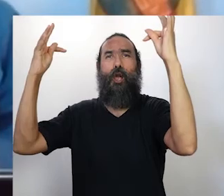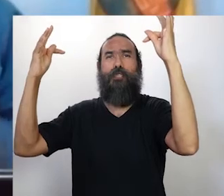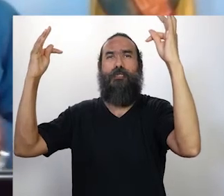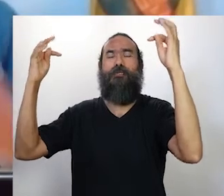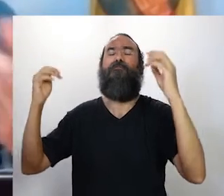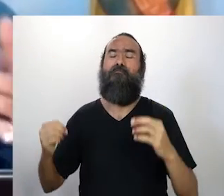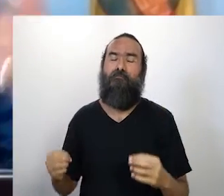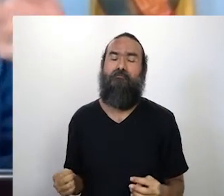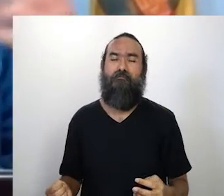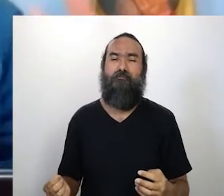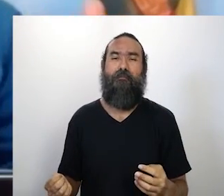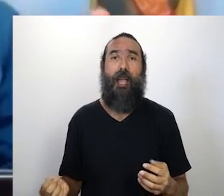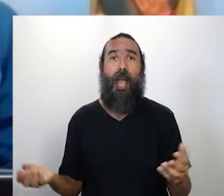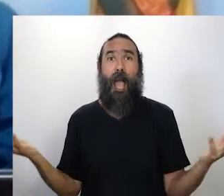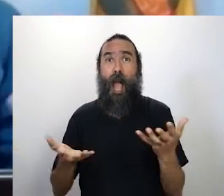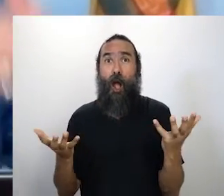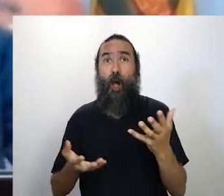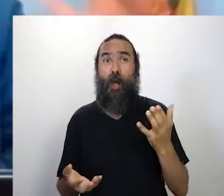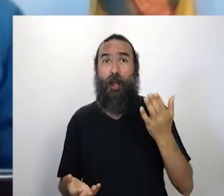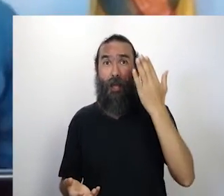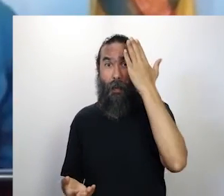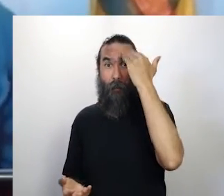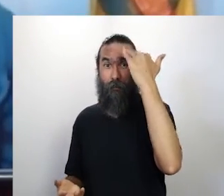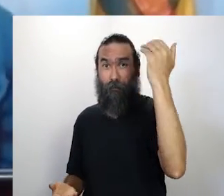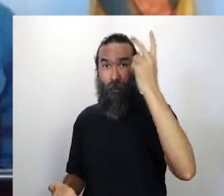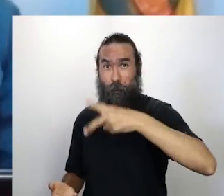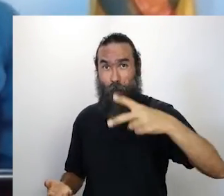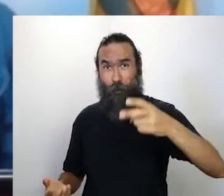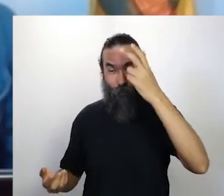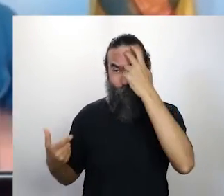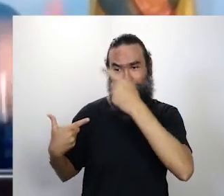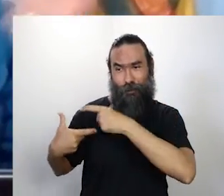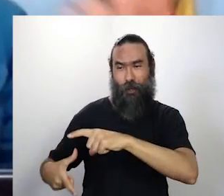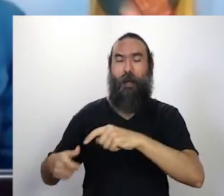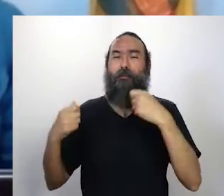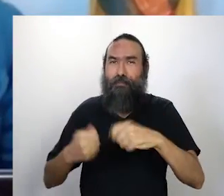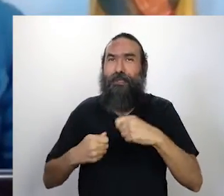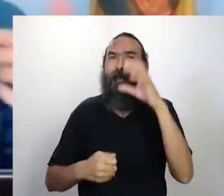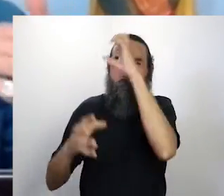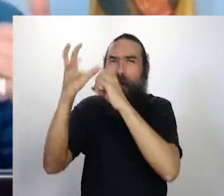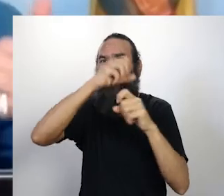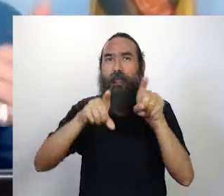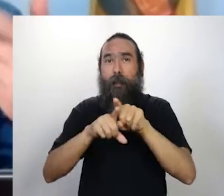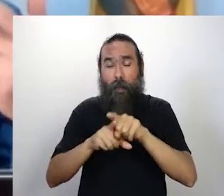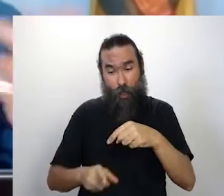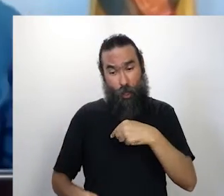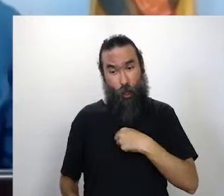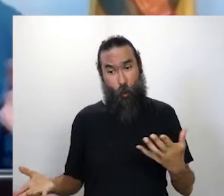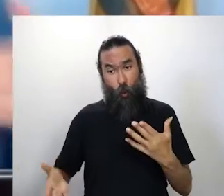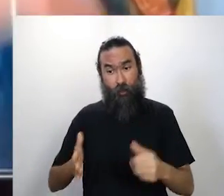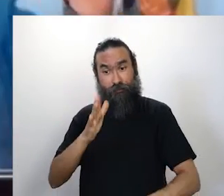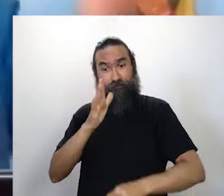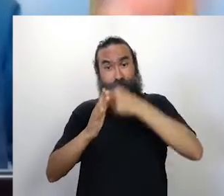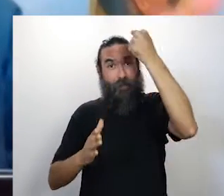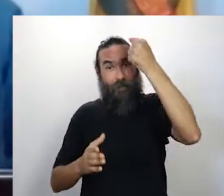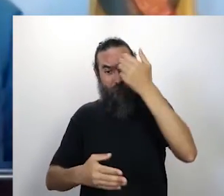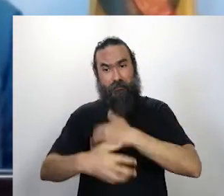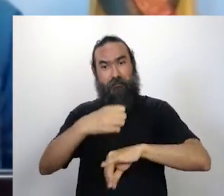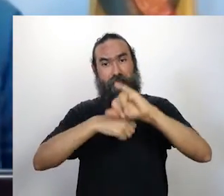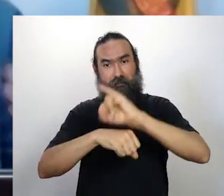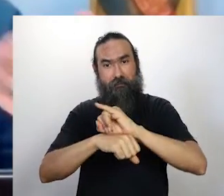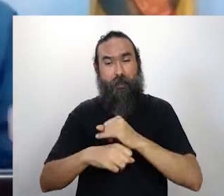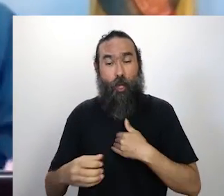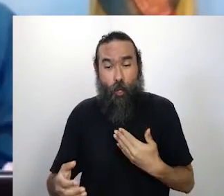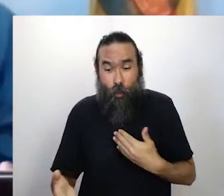dela, eu fiquei super animado. Então, é possível. É possível fazer isso. Hoje eu fiz uma. A primeira vez que eu fiz, como diz aqui, eu tirei o dedo. Foi a minha